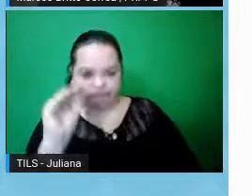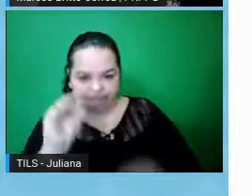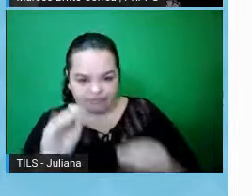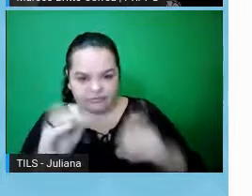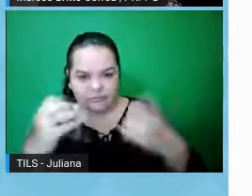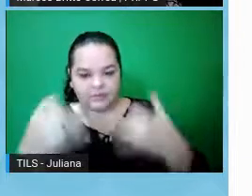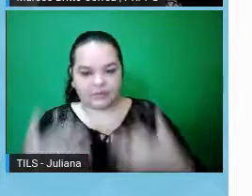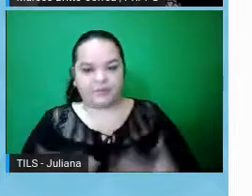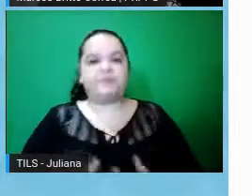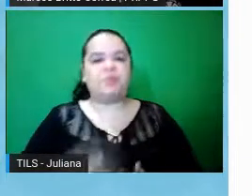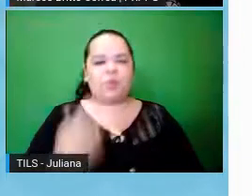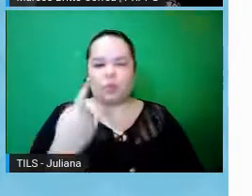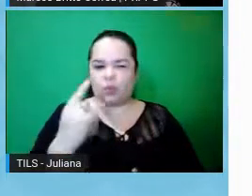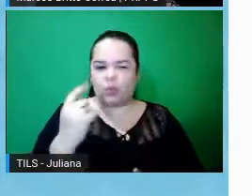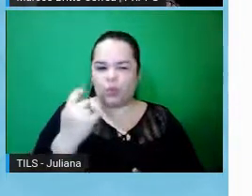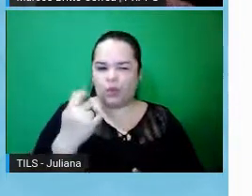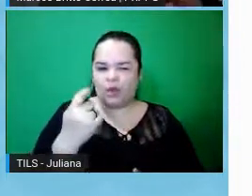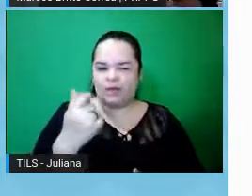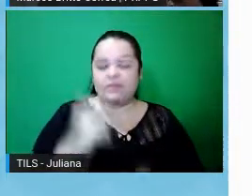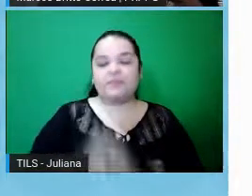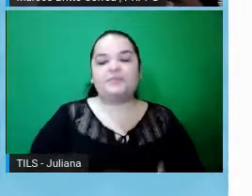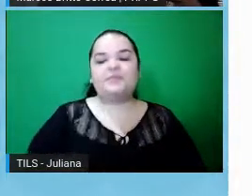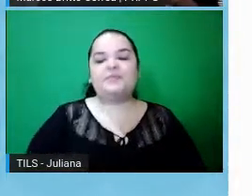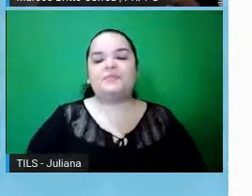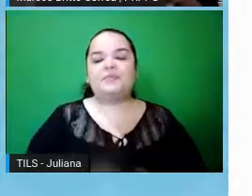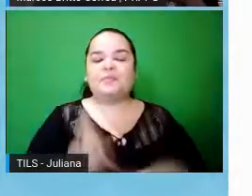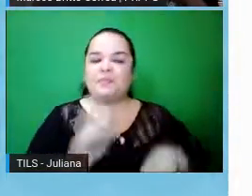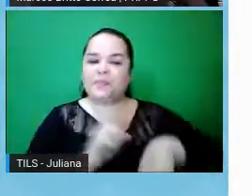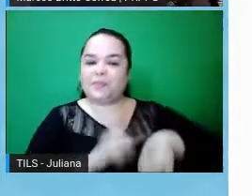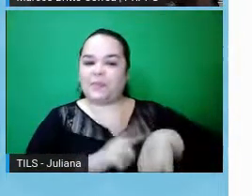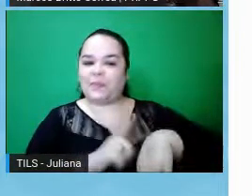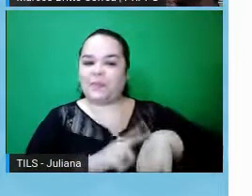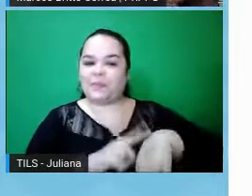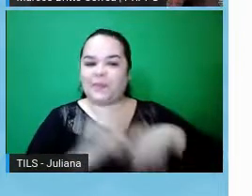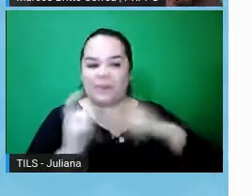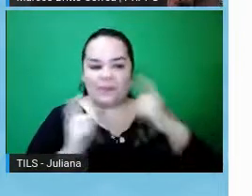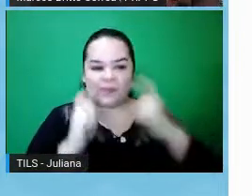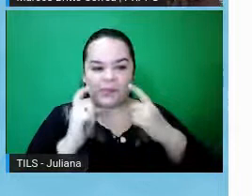Estou terminando já, tá, pessoal? Eu estou cuidando do tempo aqui, estou preocupado com o tempo também.